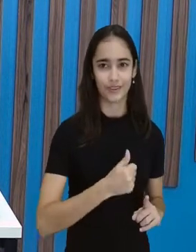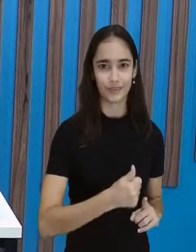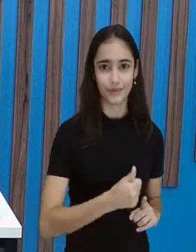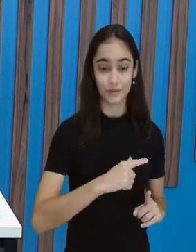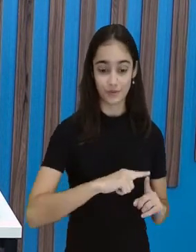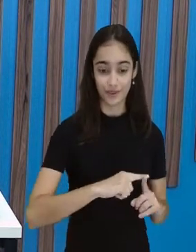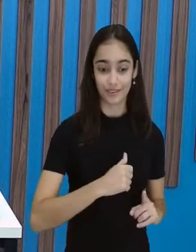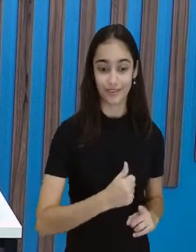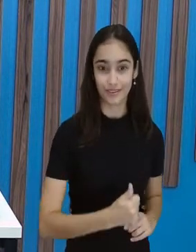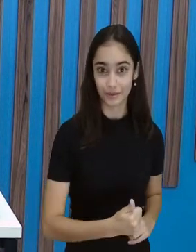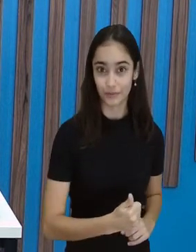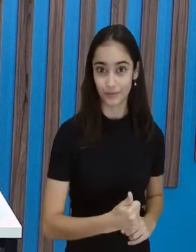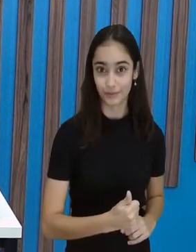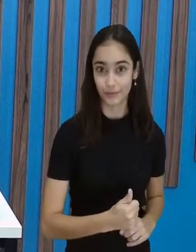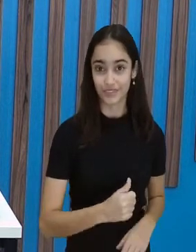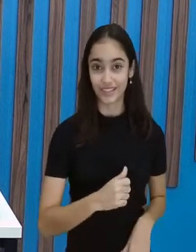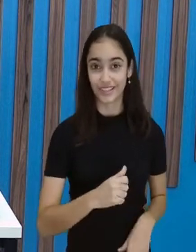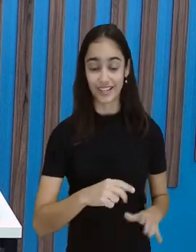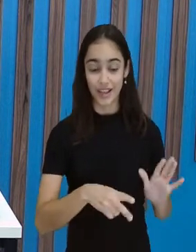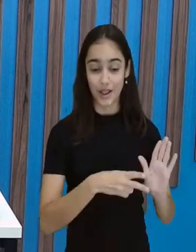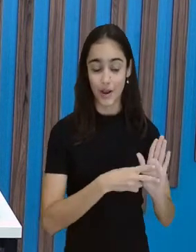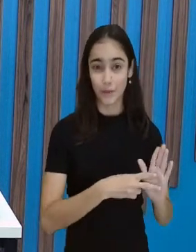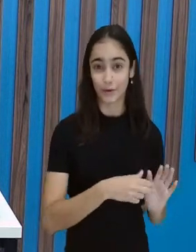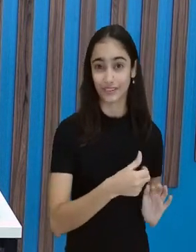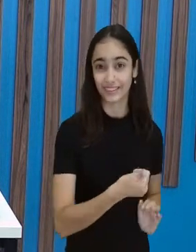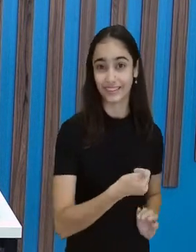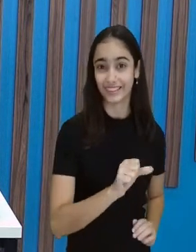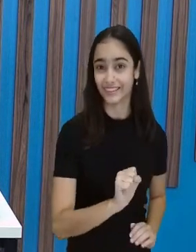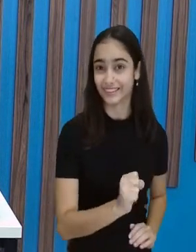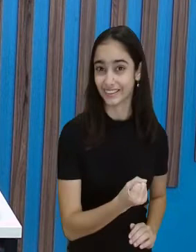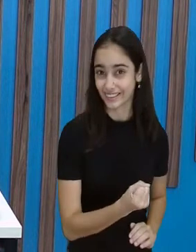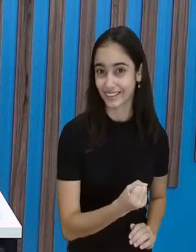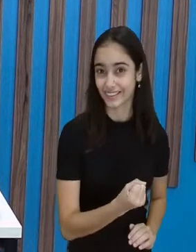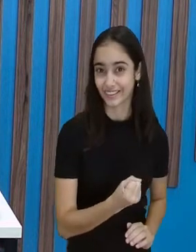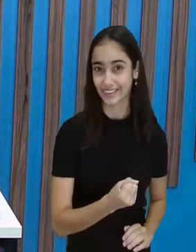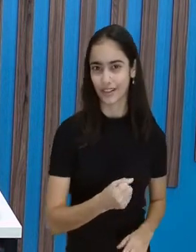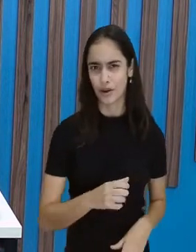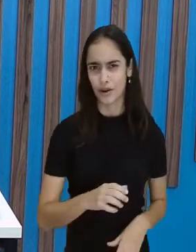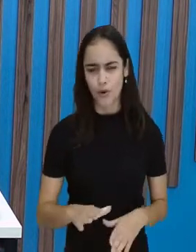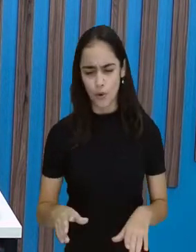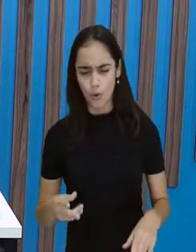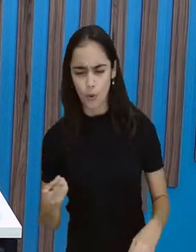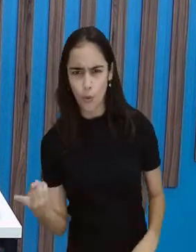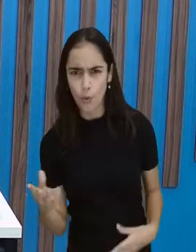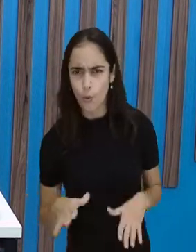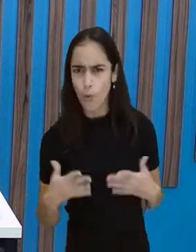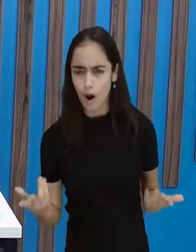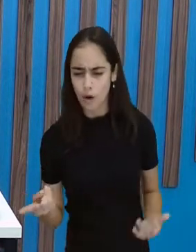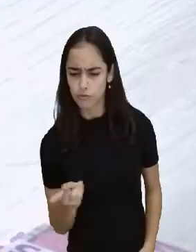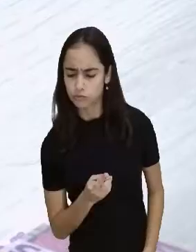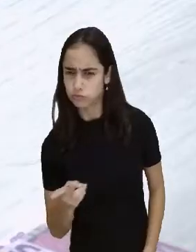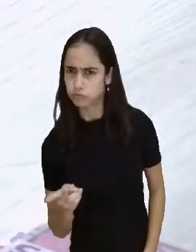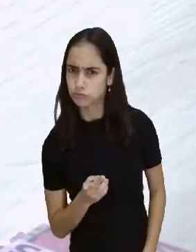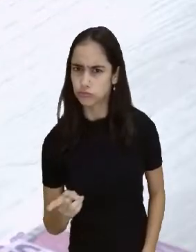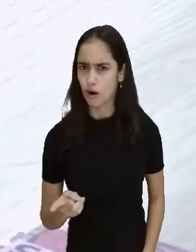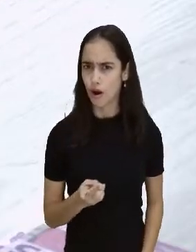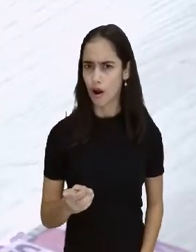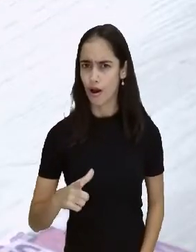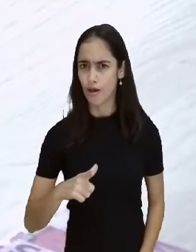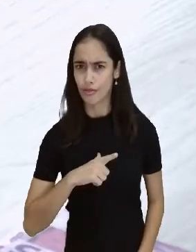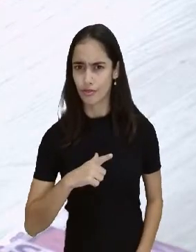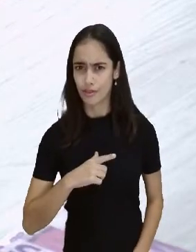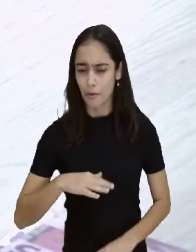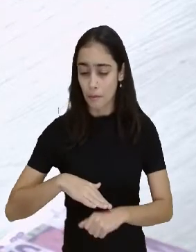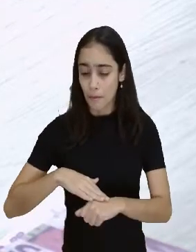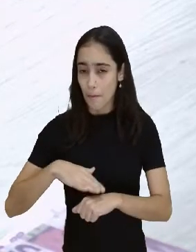pergunta foi qual? Quem tem maior valor monetário? E aí, já descobriu, professora Cátia, quem é que tem o maior valor monetário? Eu descobri isso. Maria